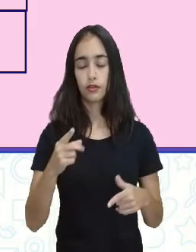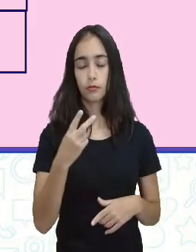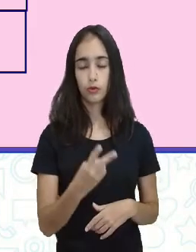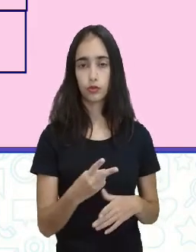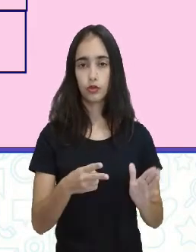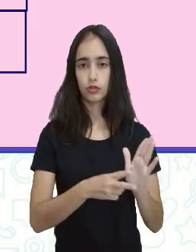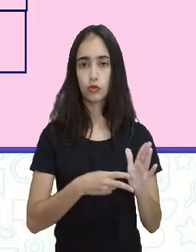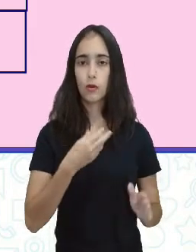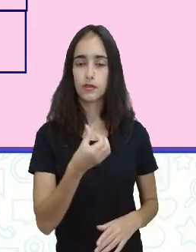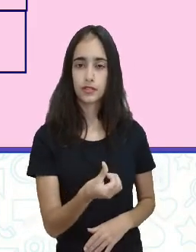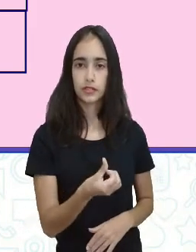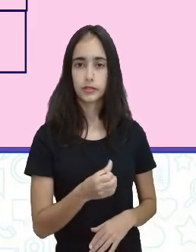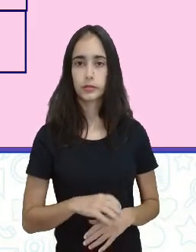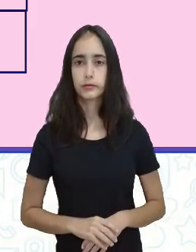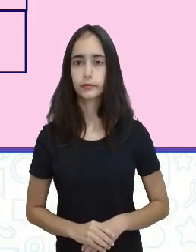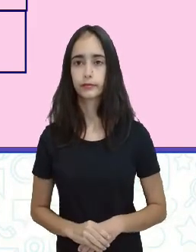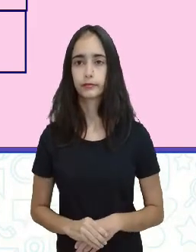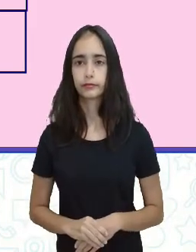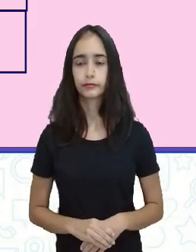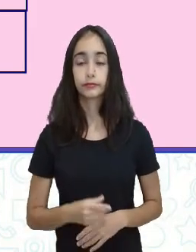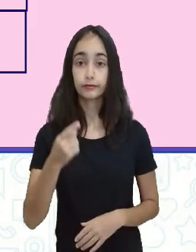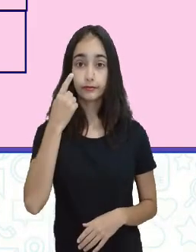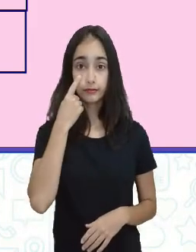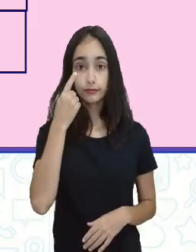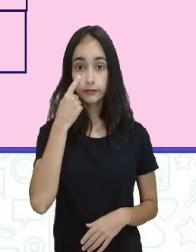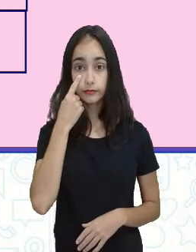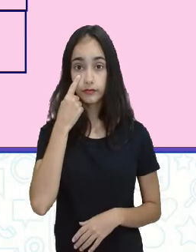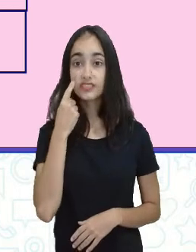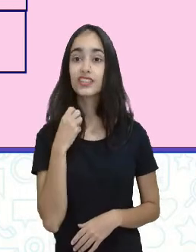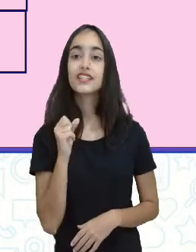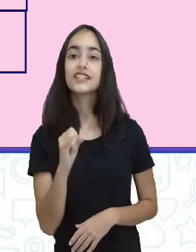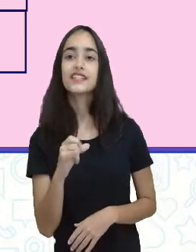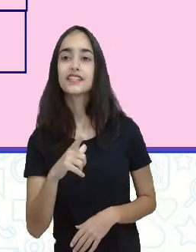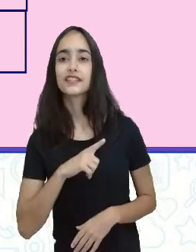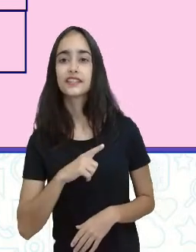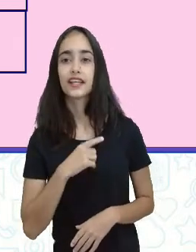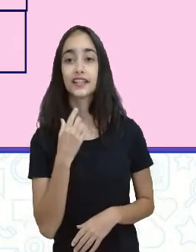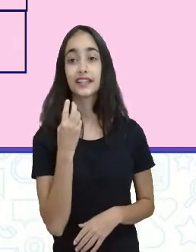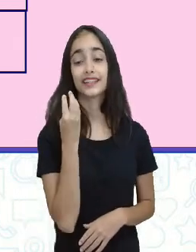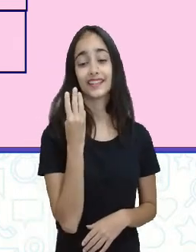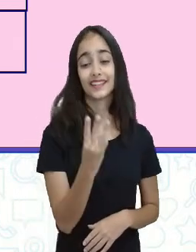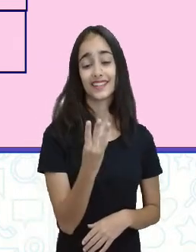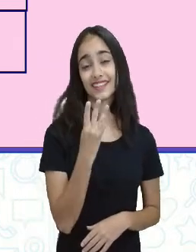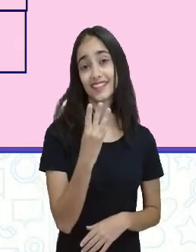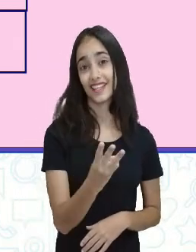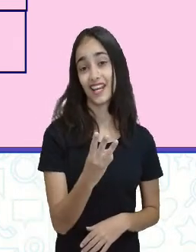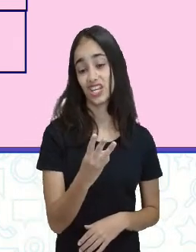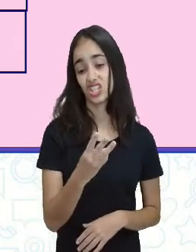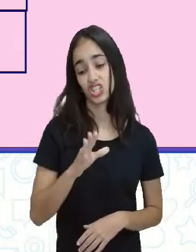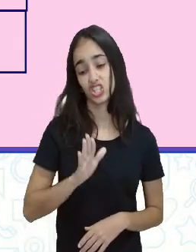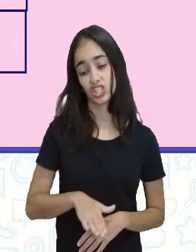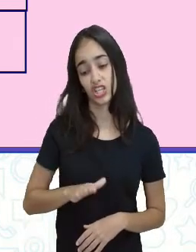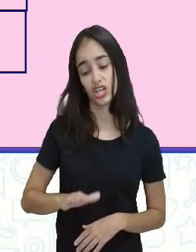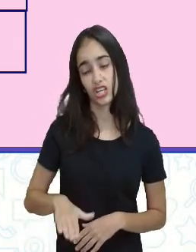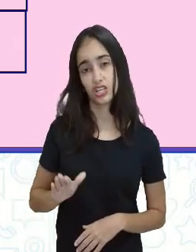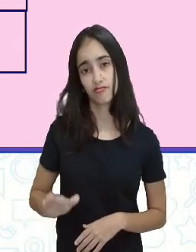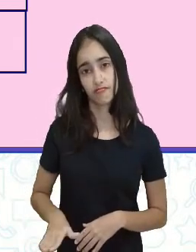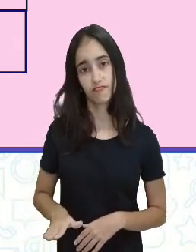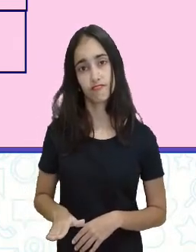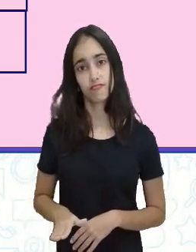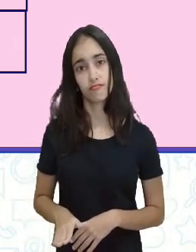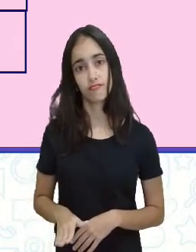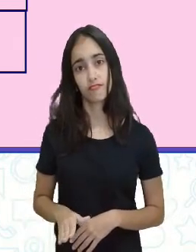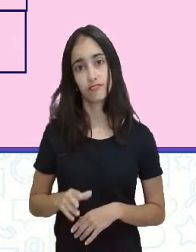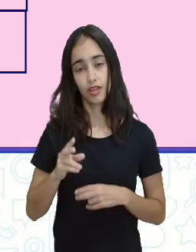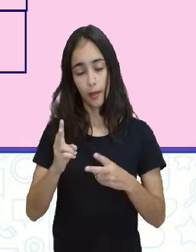Tudo bem? Veja só. E se eu tiver três crianças? Preste atenção que eu botei ali,